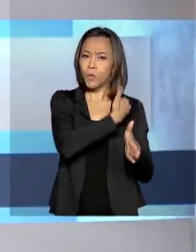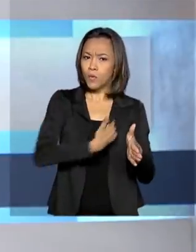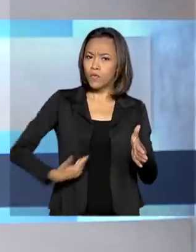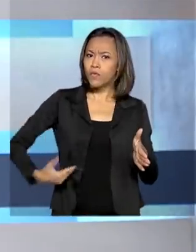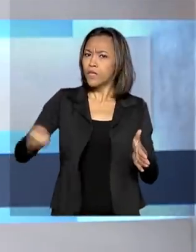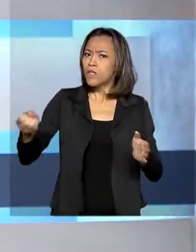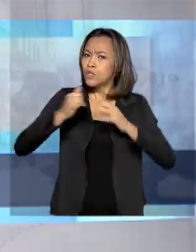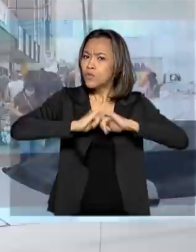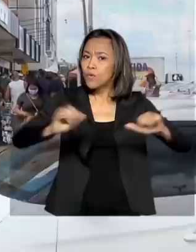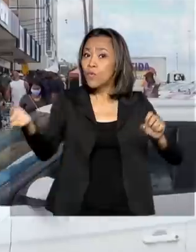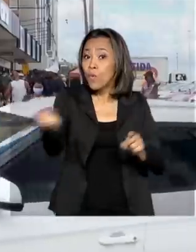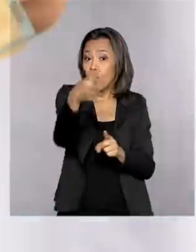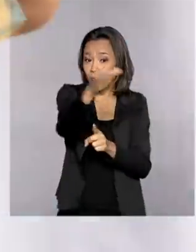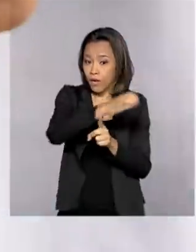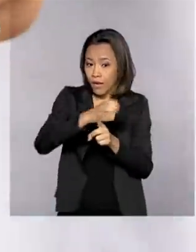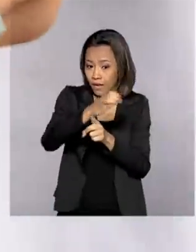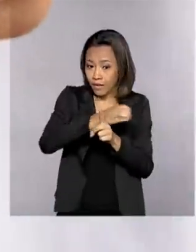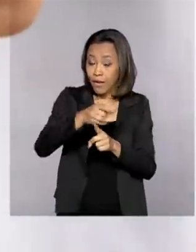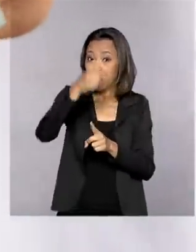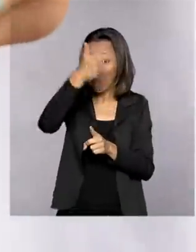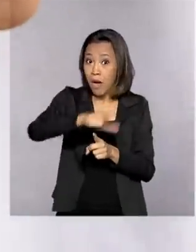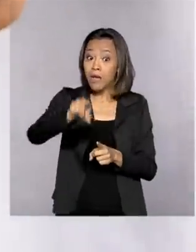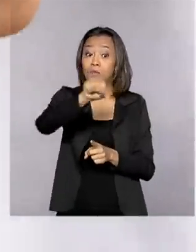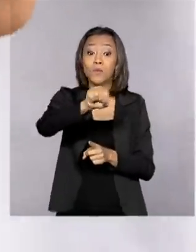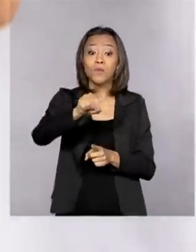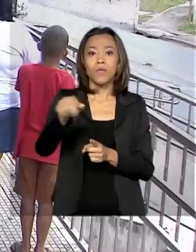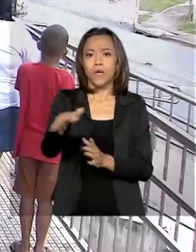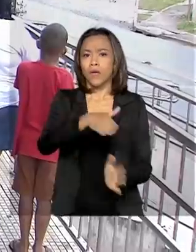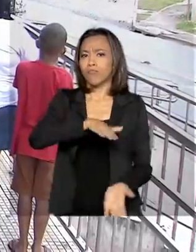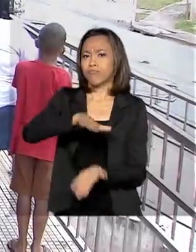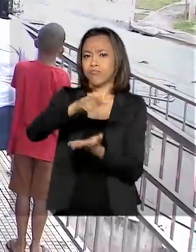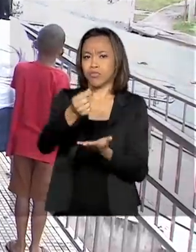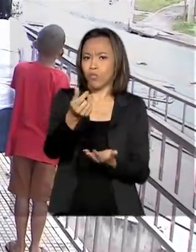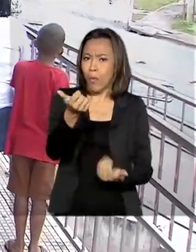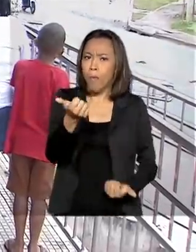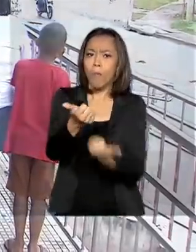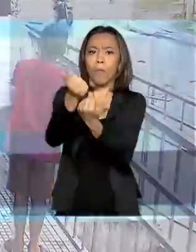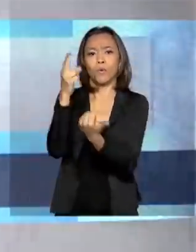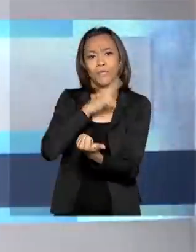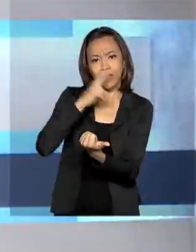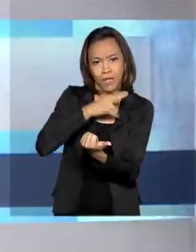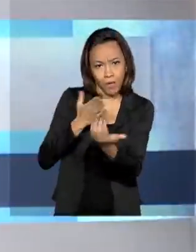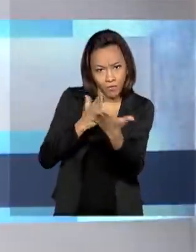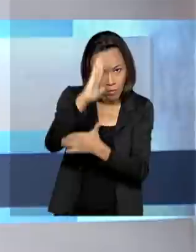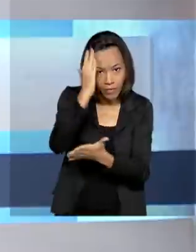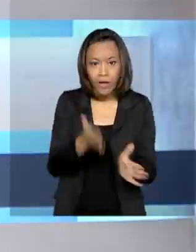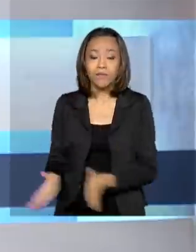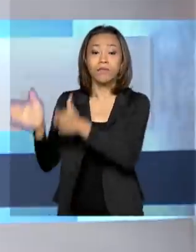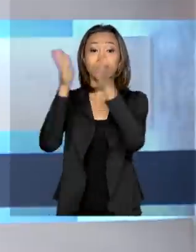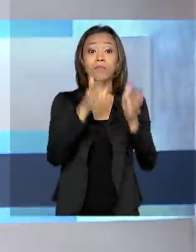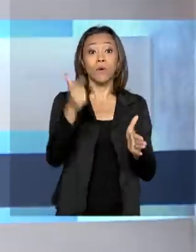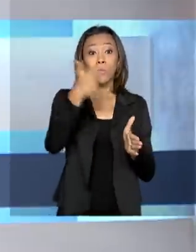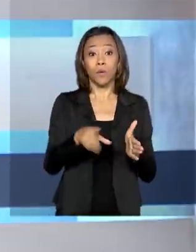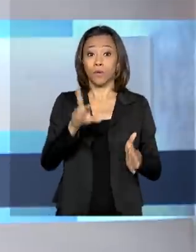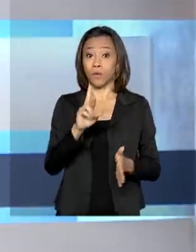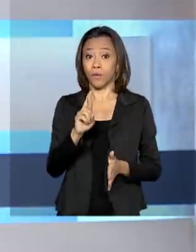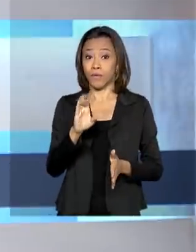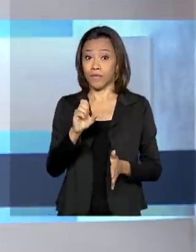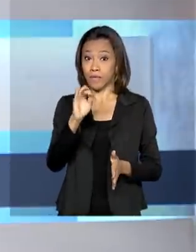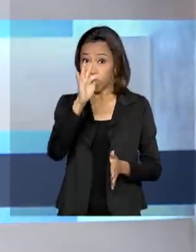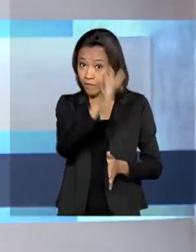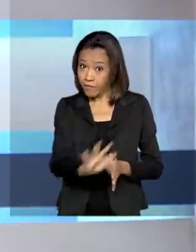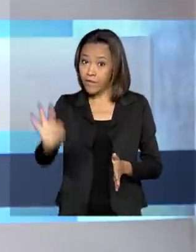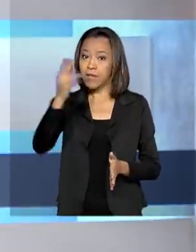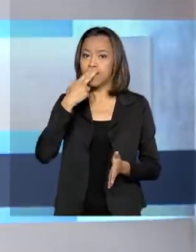novo calendário para mais um lote de aprovados no auxílio emergencial. E veja também, Receita Federal começa a